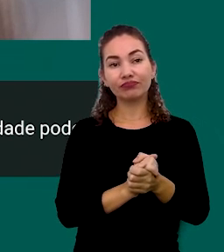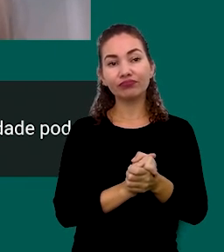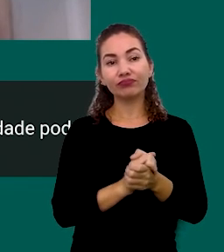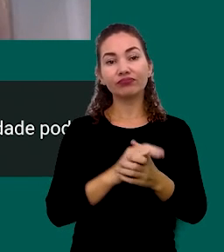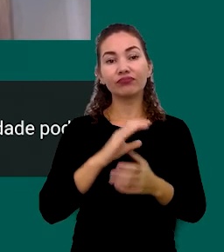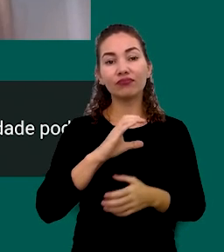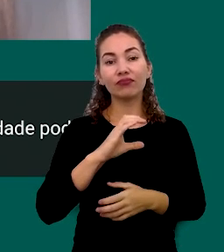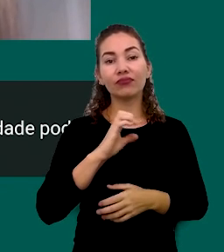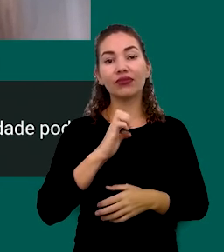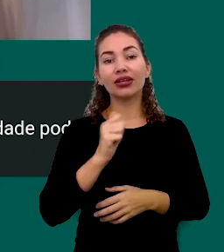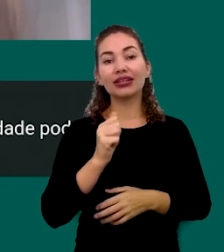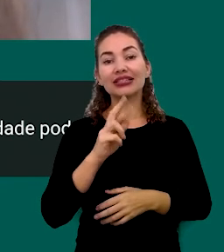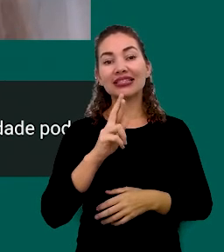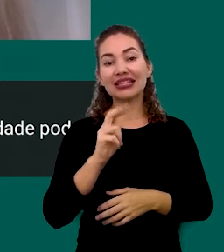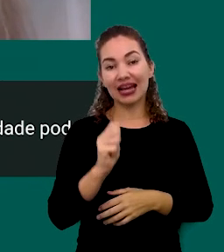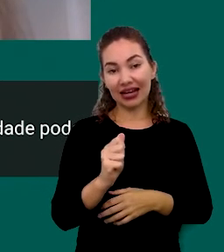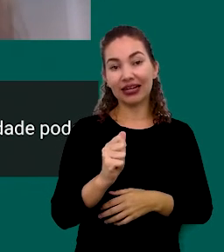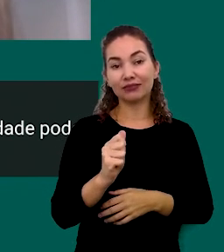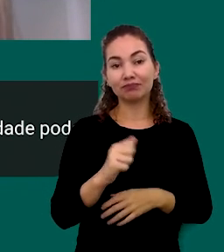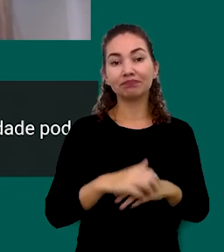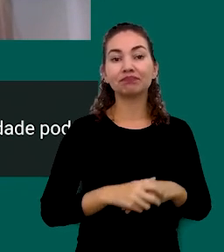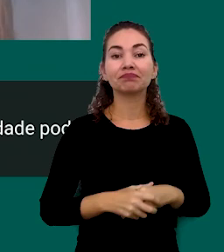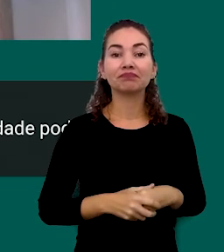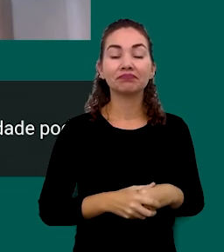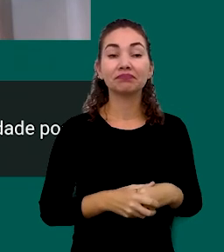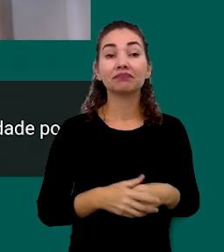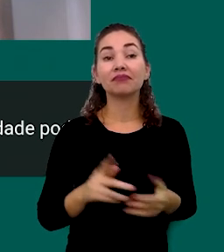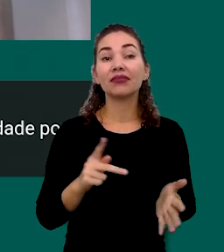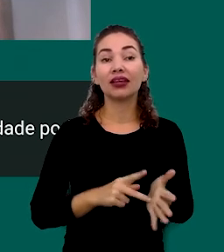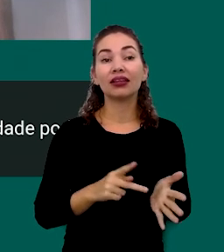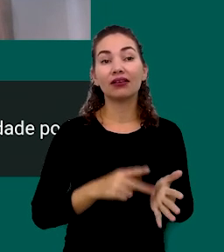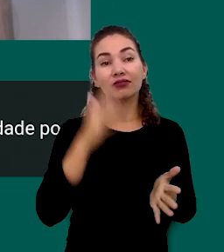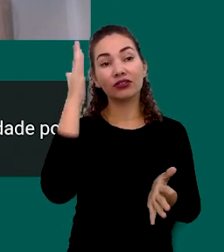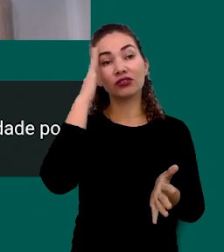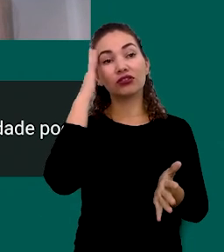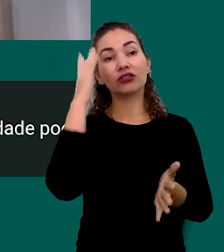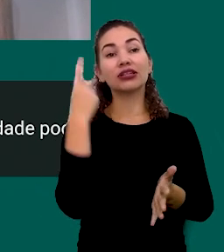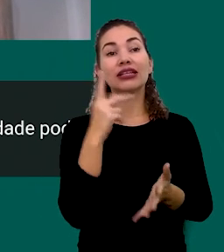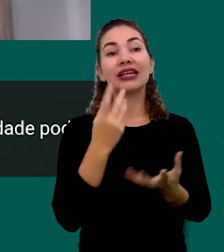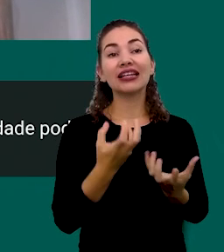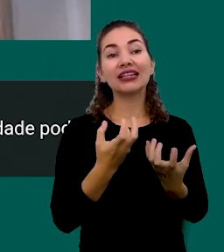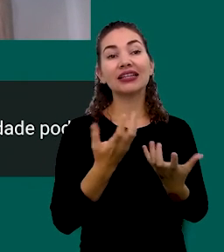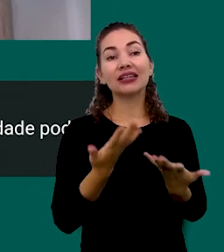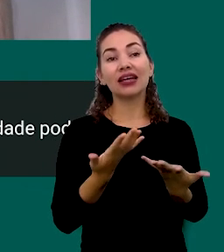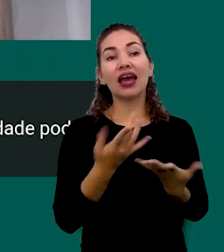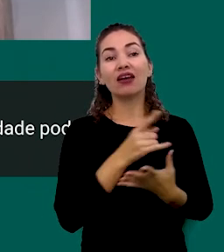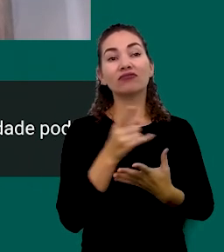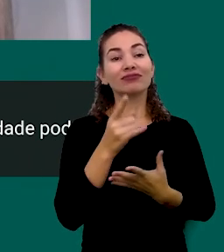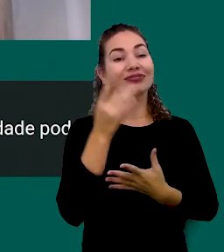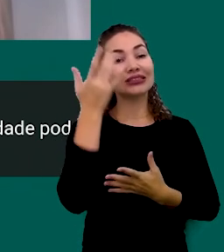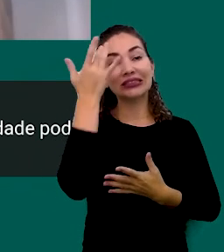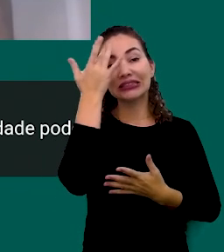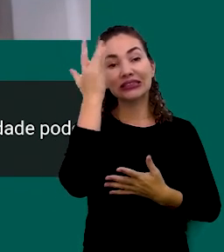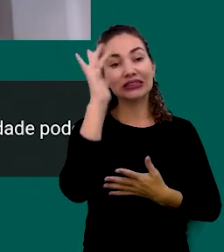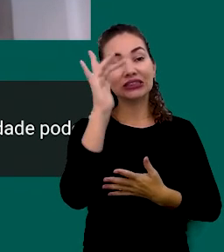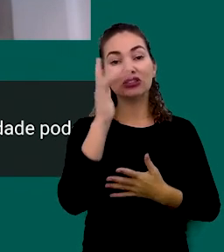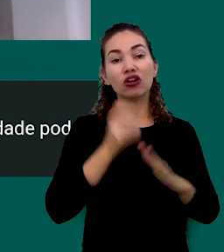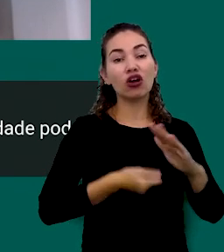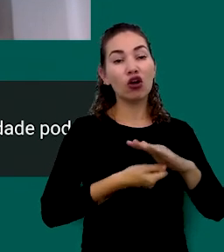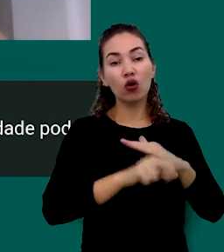Ceará Né E Na Realidade Eu entendo Que o João Quer dizer Aqui Que Vocês Desconhecem Os